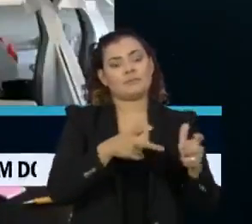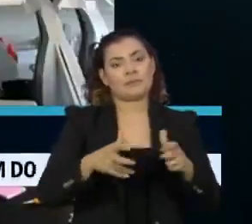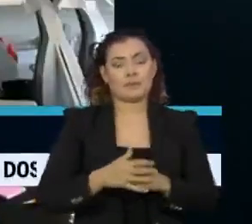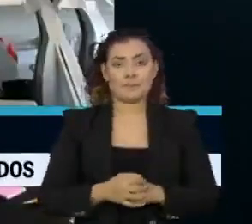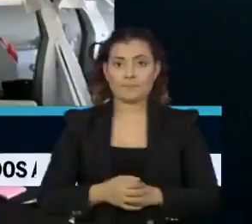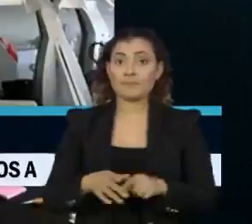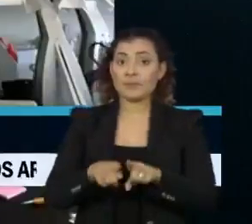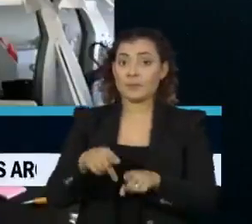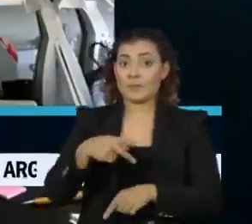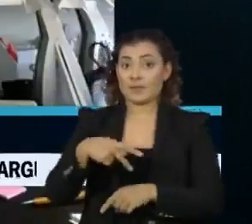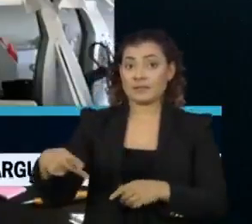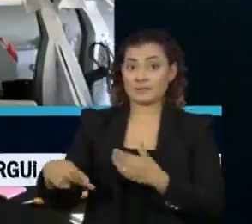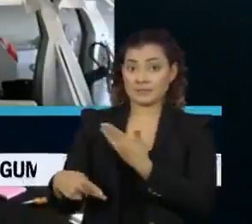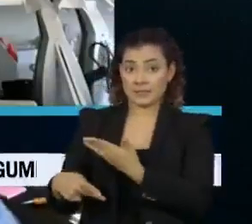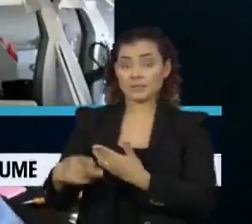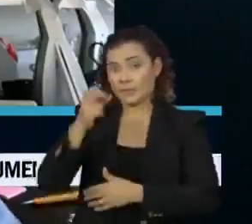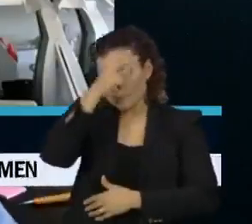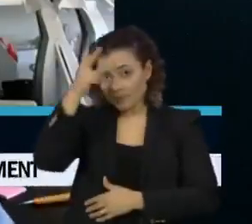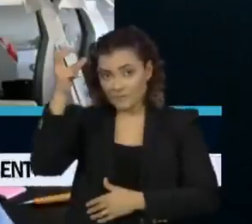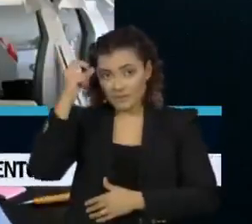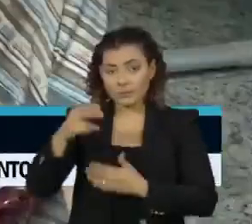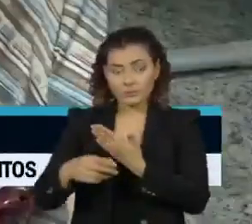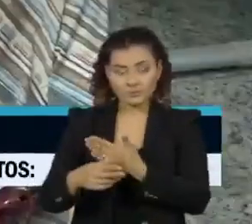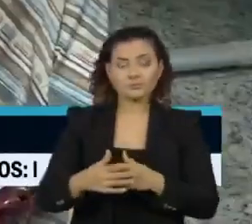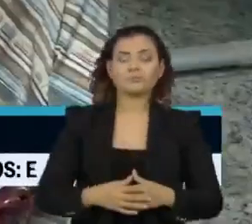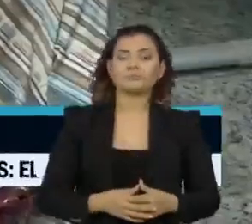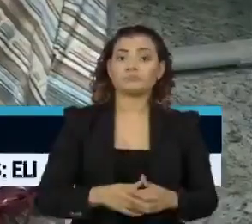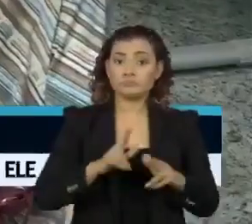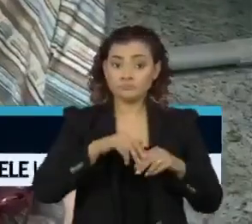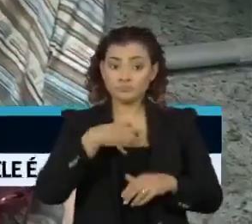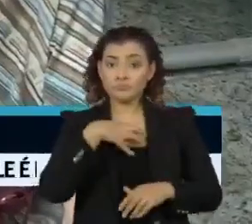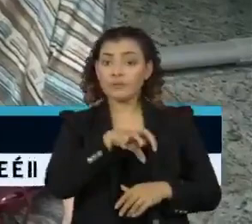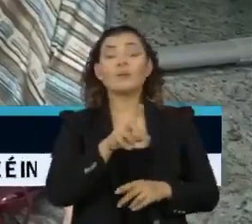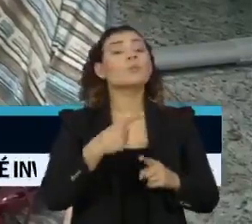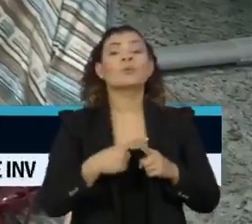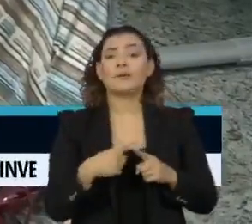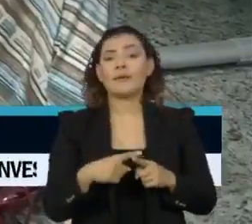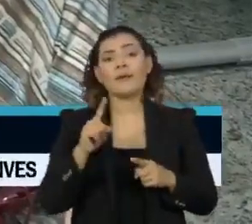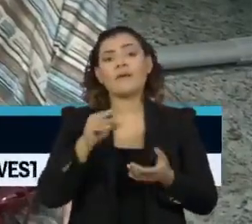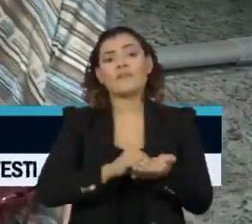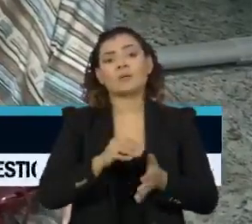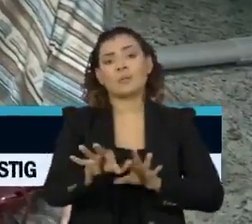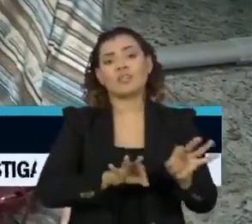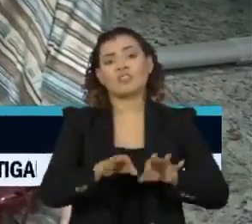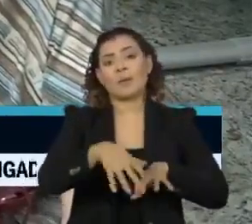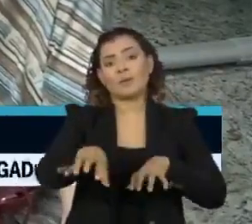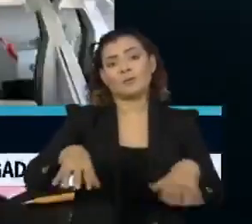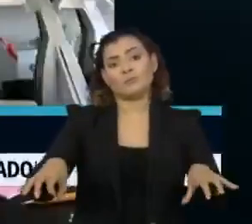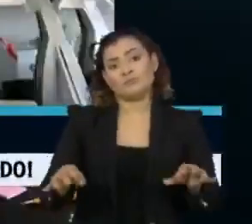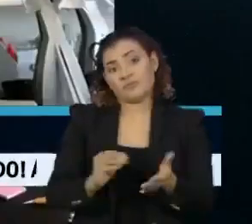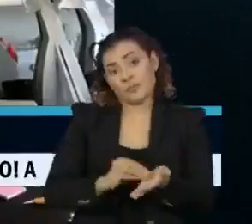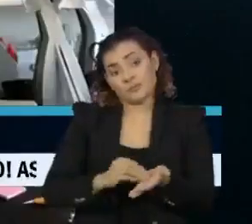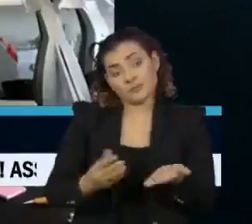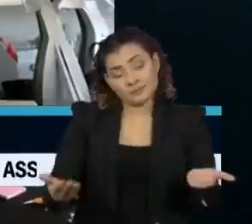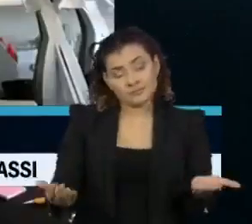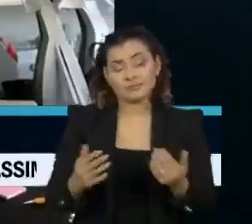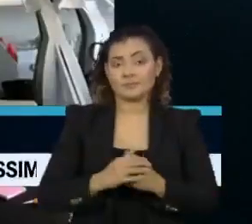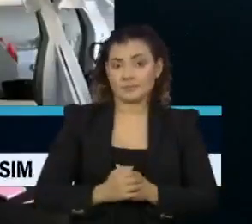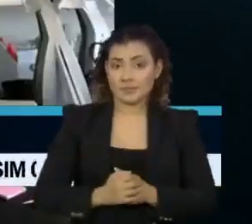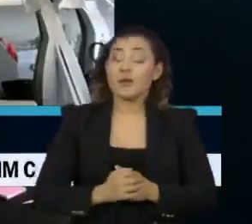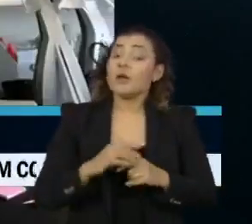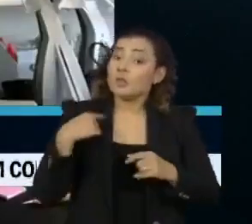Para o presidente da Frente Nacional dos Prefeitos, esse tipo de situação é resultado de uma falta de planejamento central. O que nós estamos